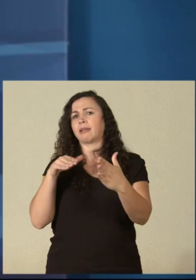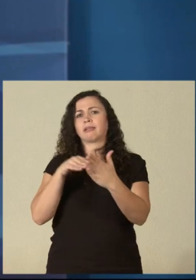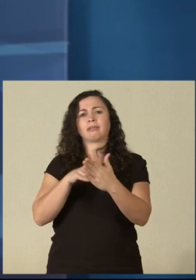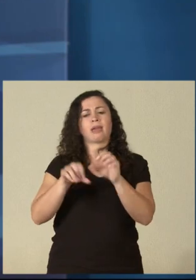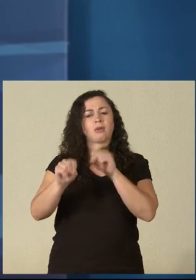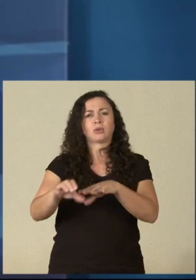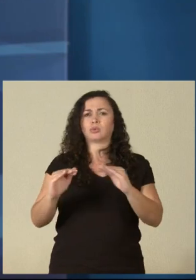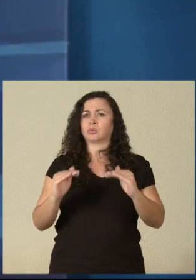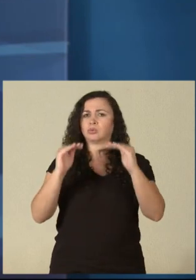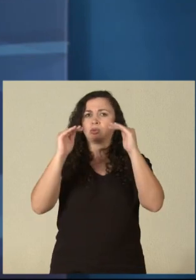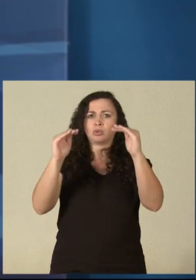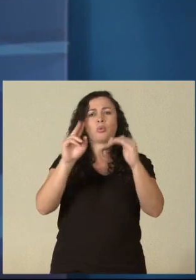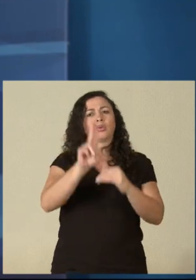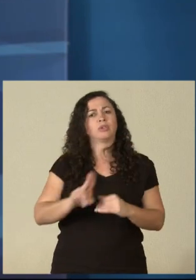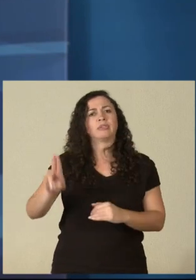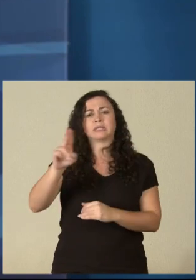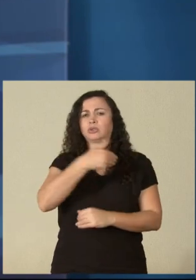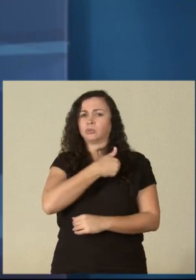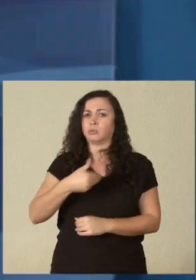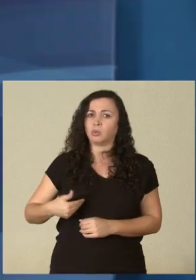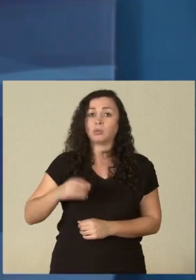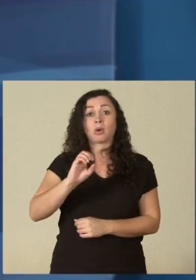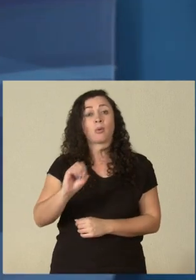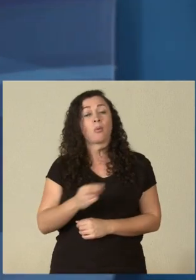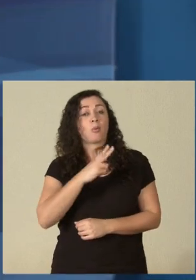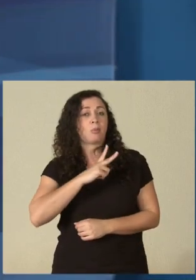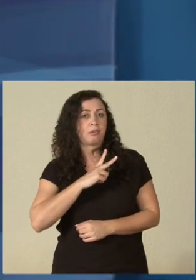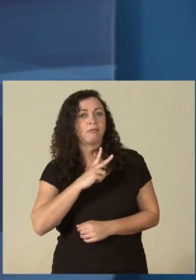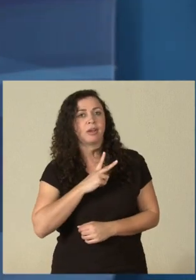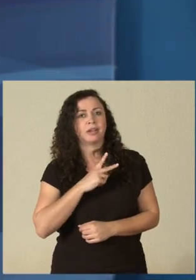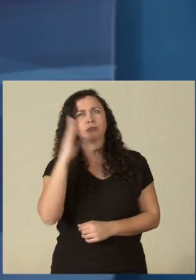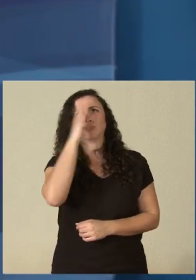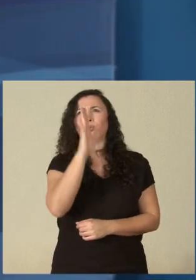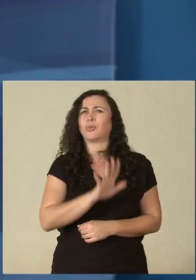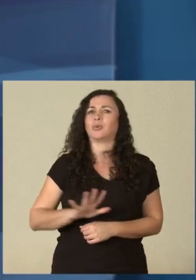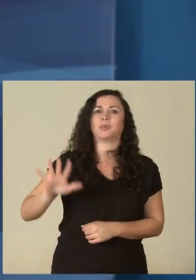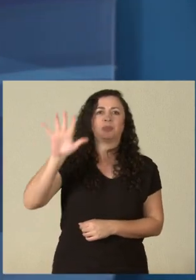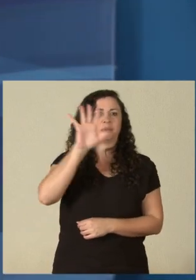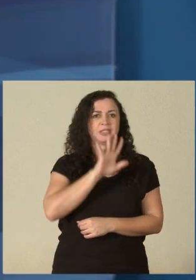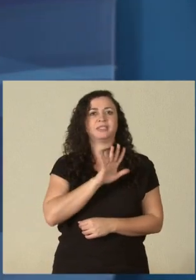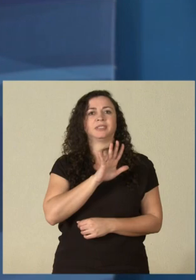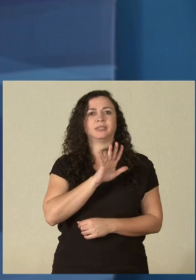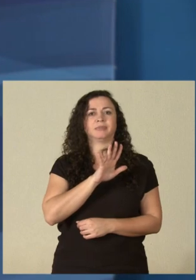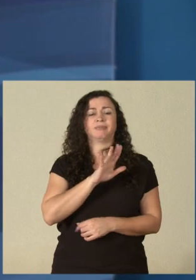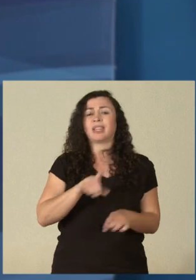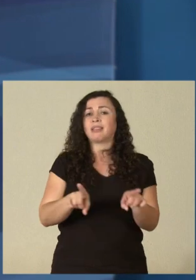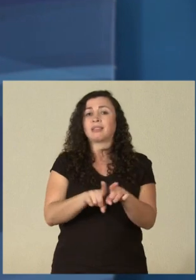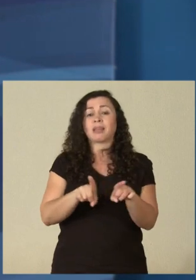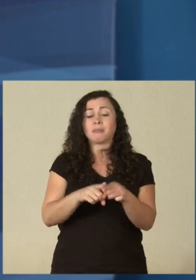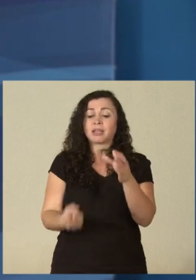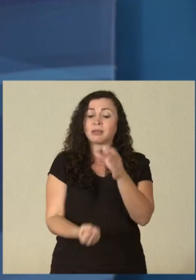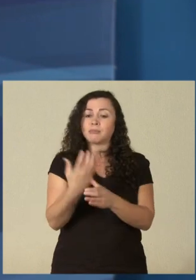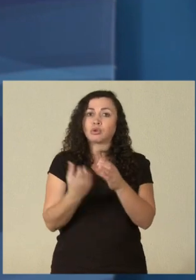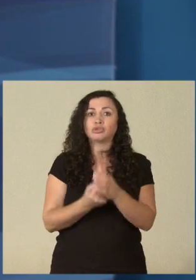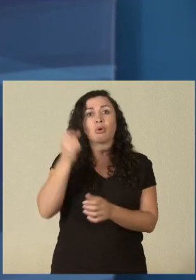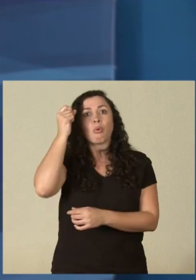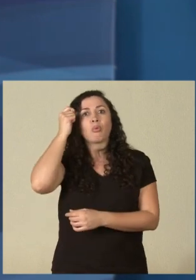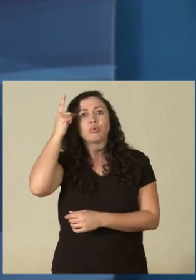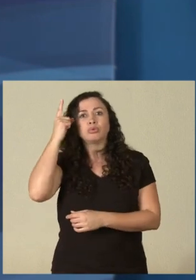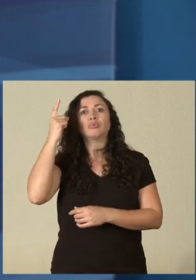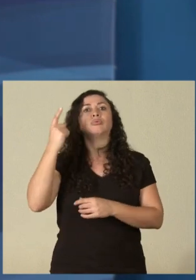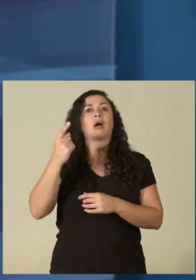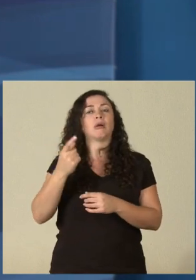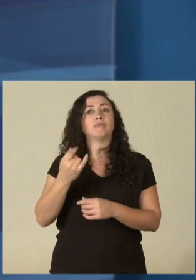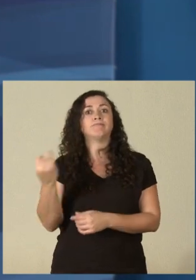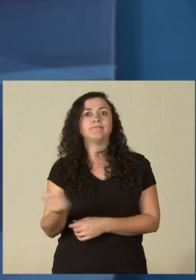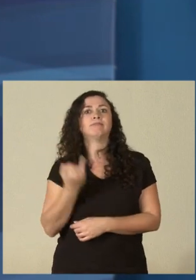universidades públicas ou privadas do Brasil. Cada vez mais a produção cultural interessa para os nossos alunos, vem chamando